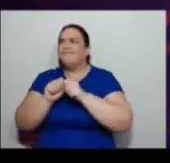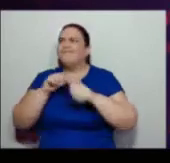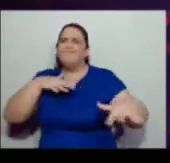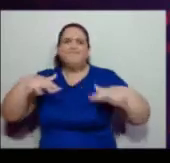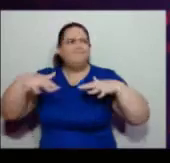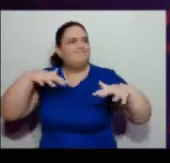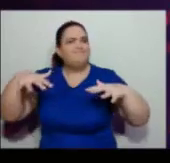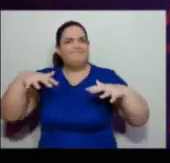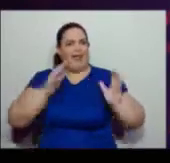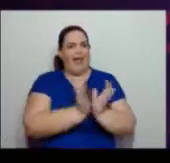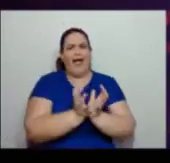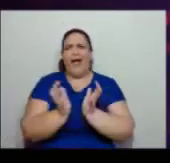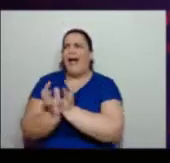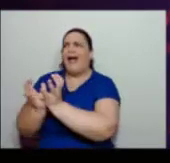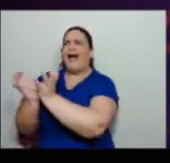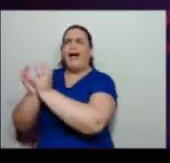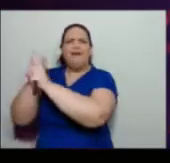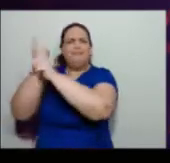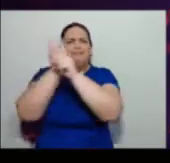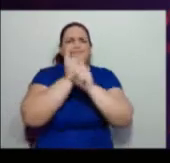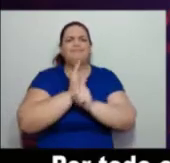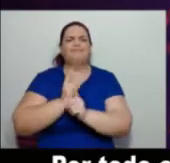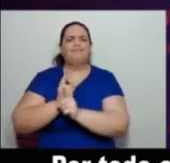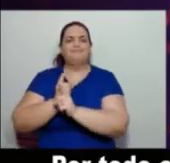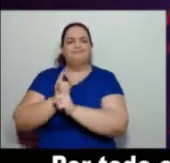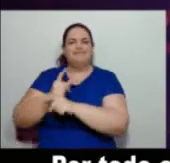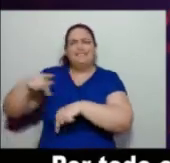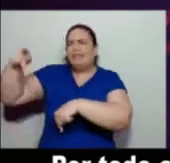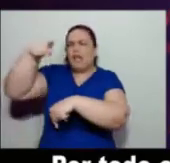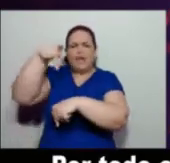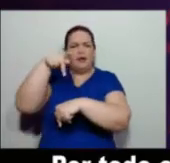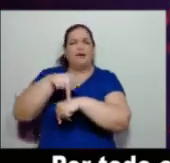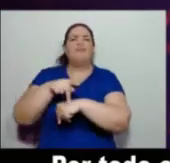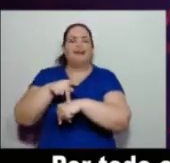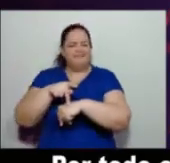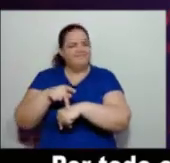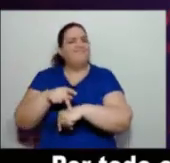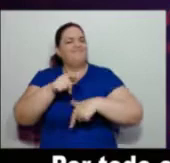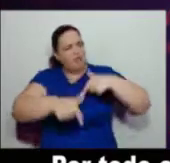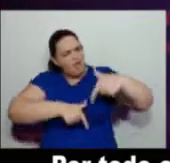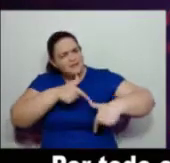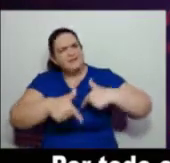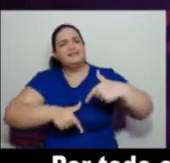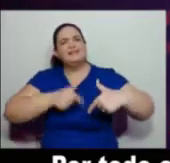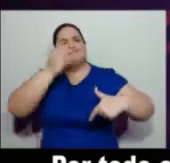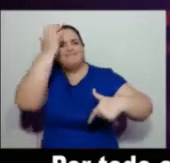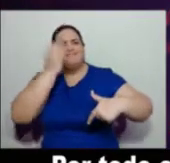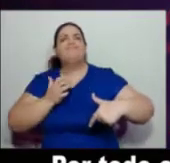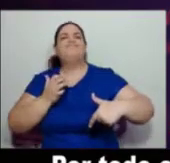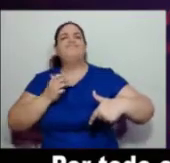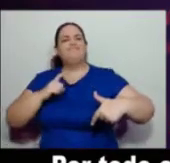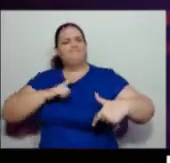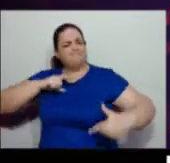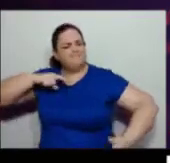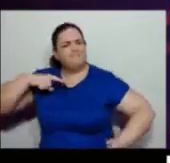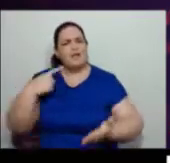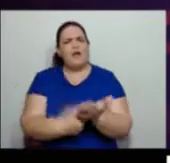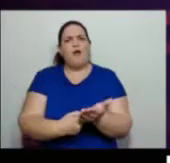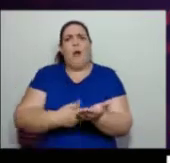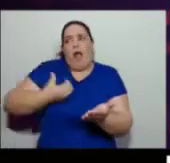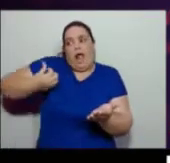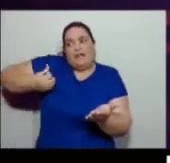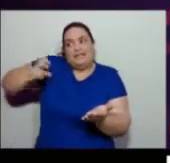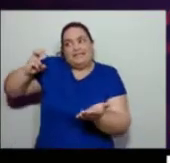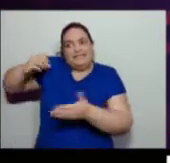movimento APAEano em todo o país. Por todo esse trabalho sério e comprometimento da instituição há mais de